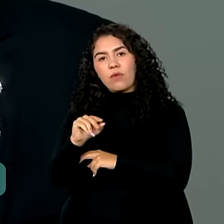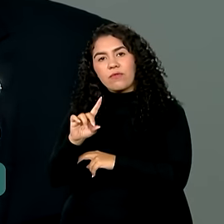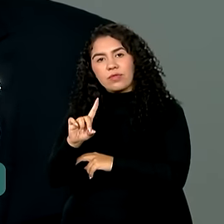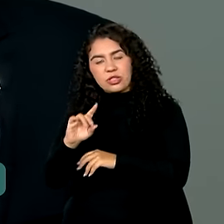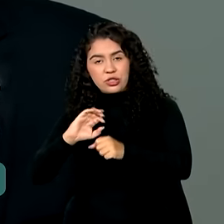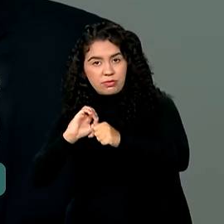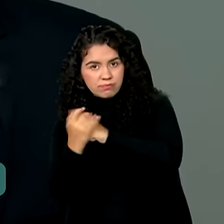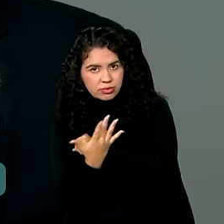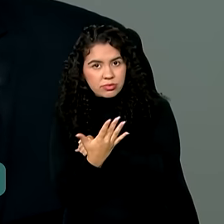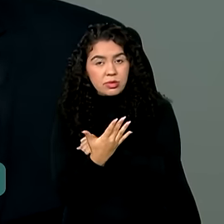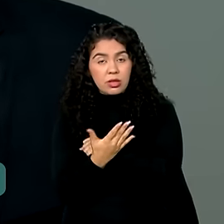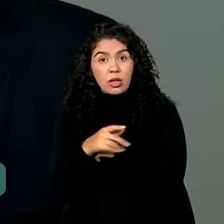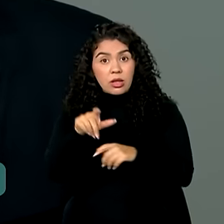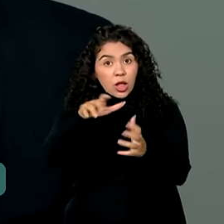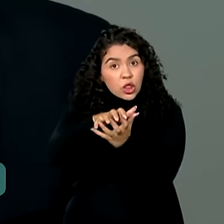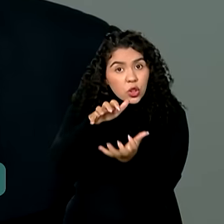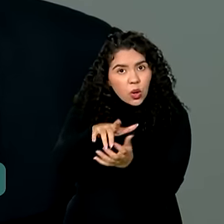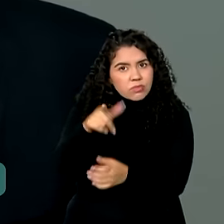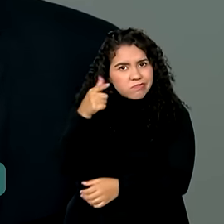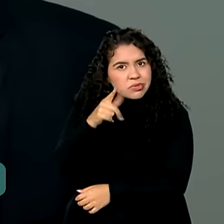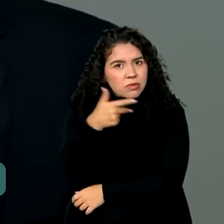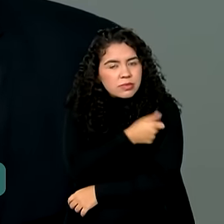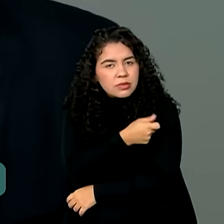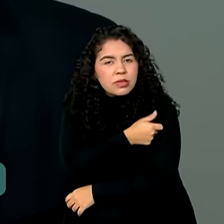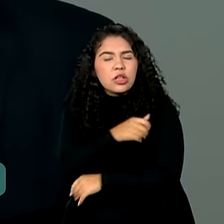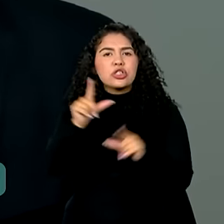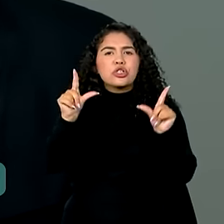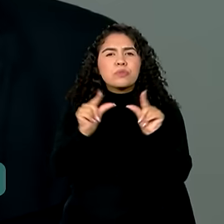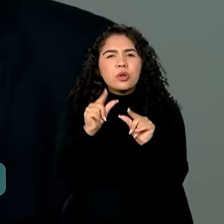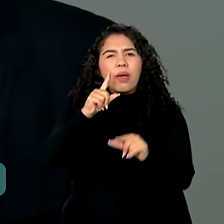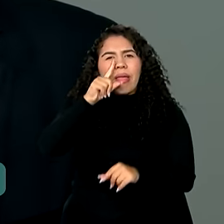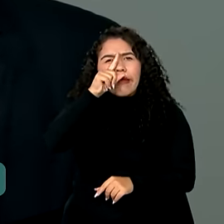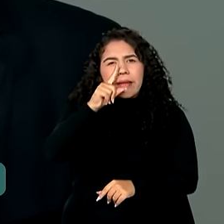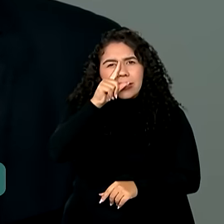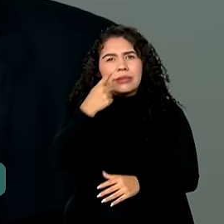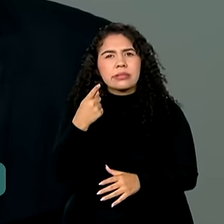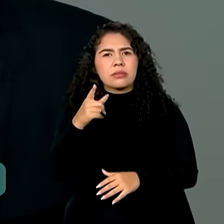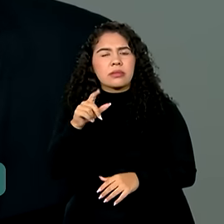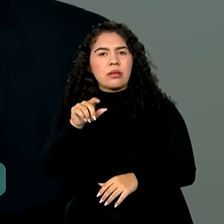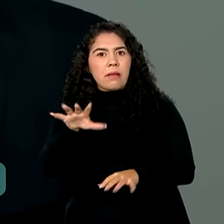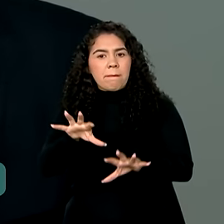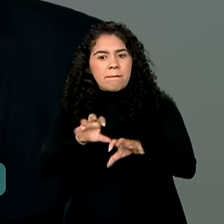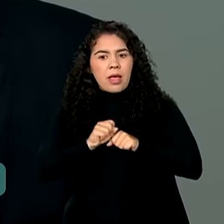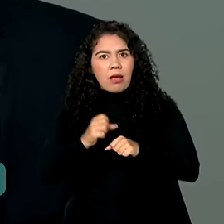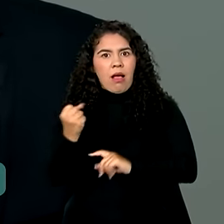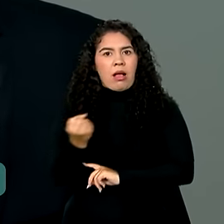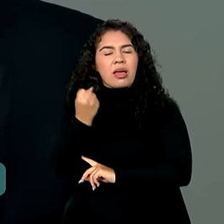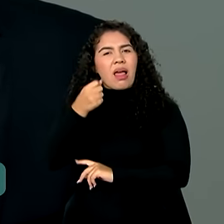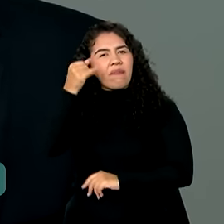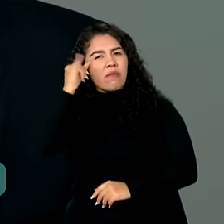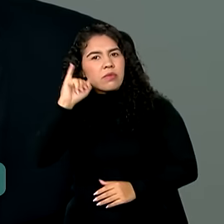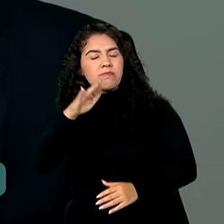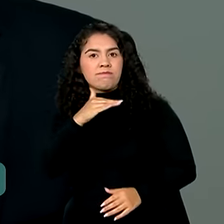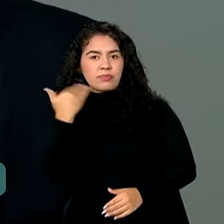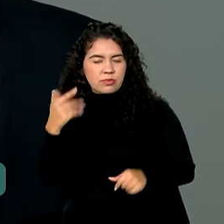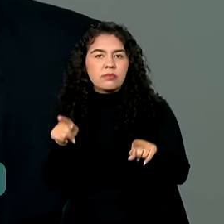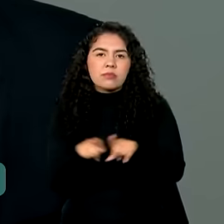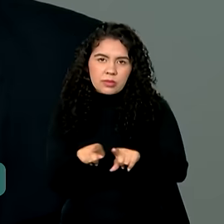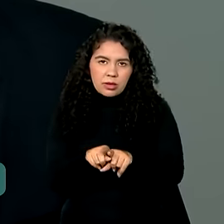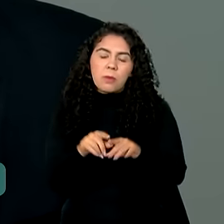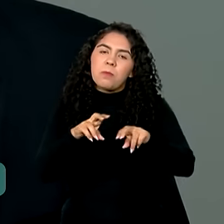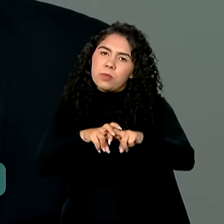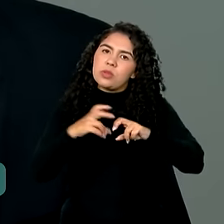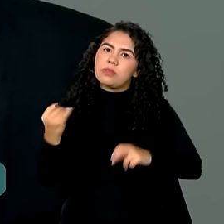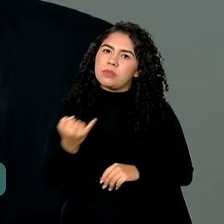dois agravos, diminui muito o risco da pessoa ter formas graves da doença e até morrer. Então, é muito importante que os